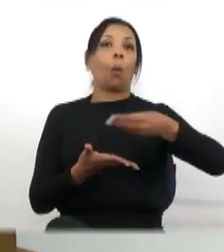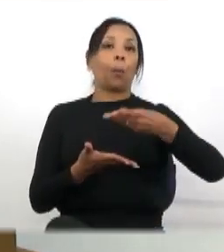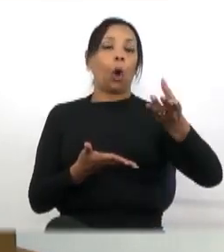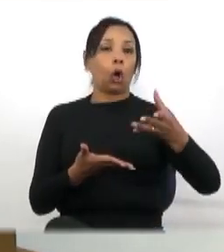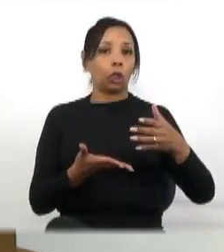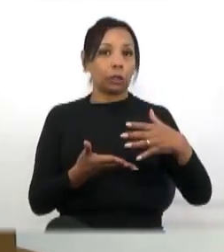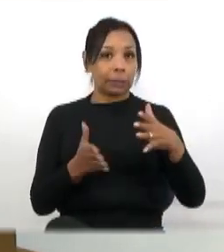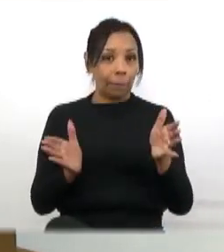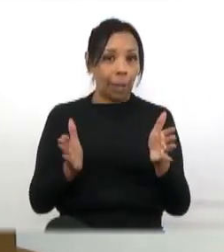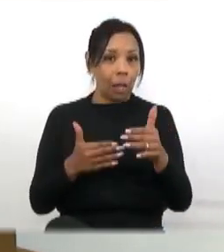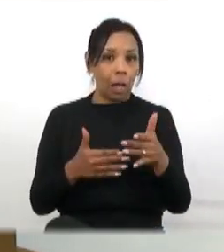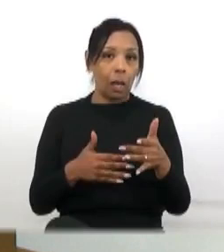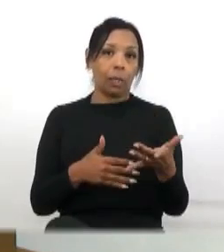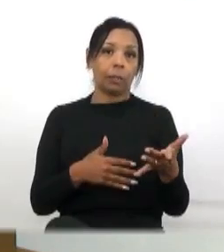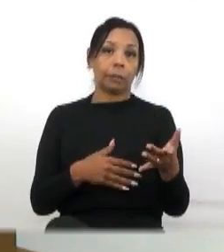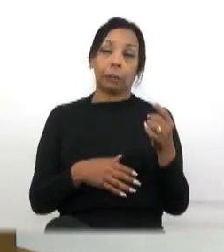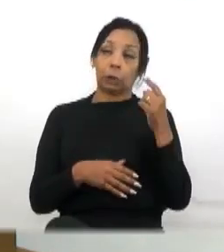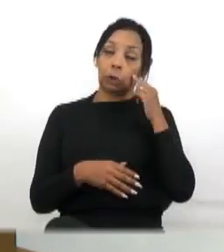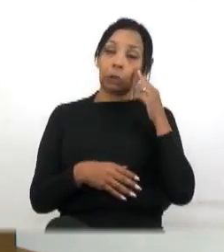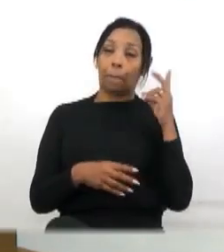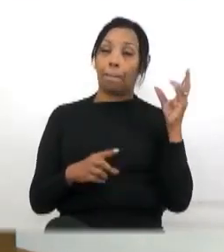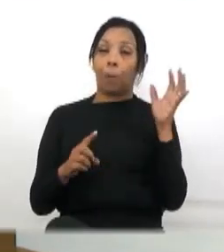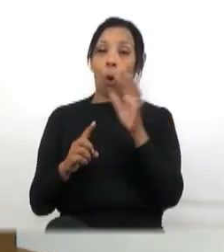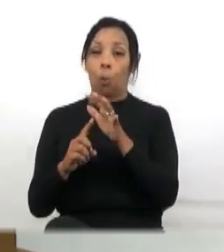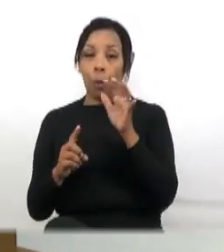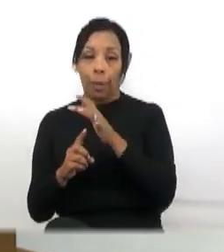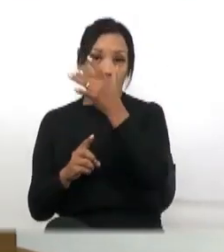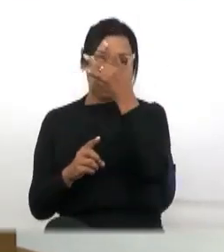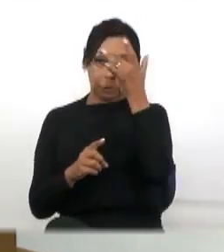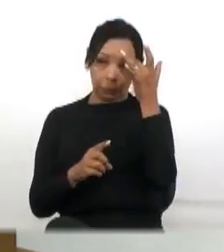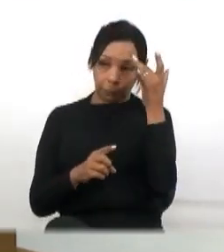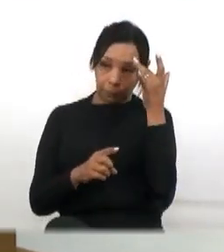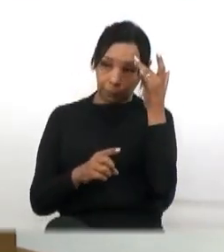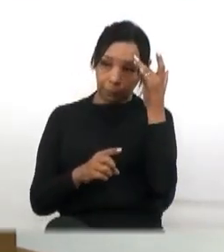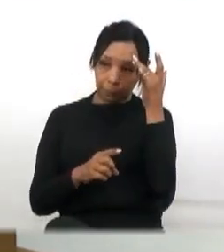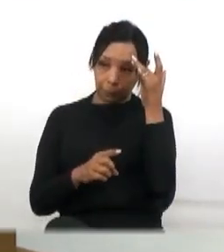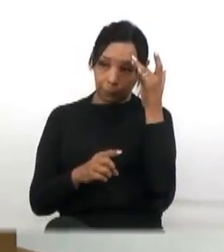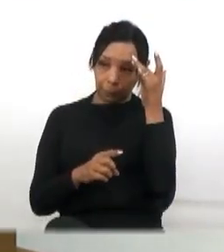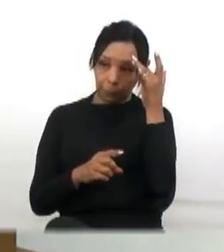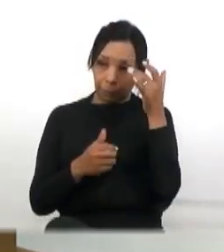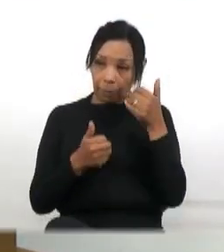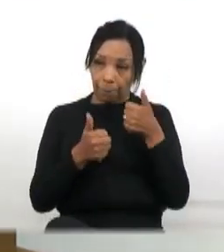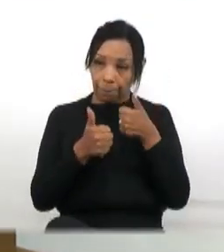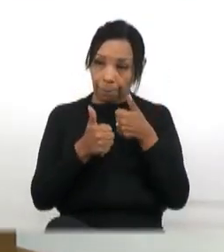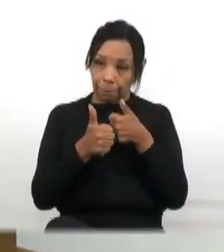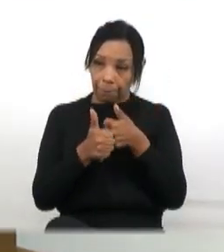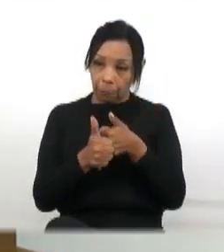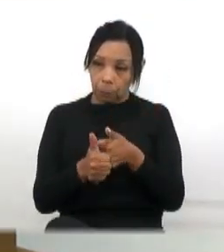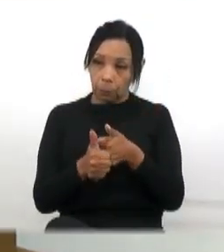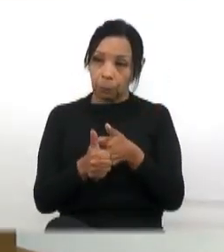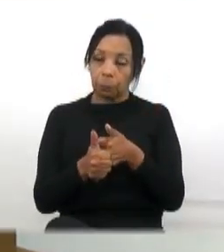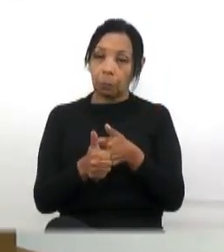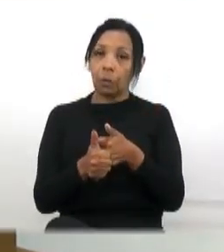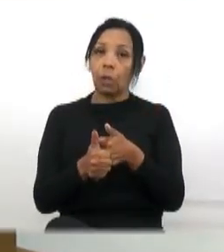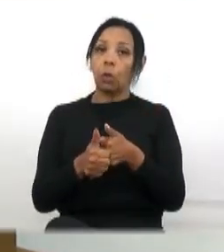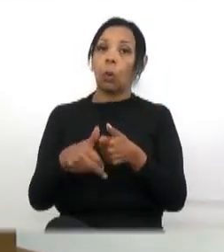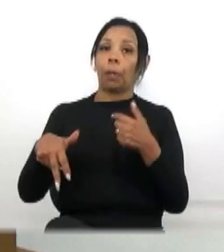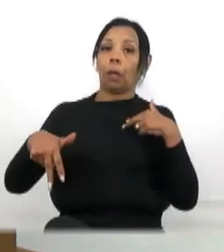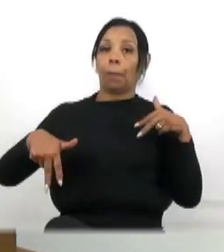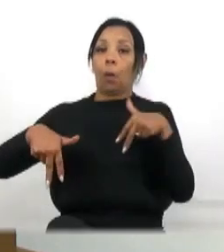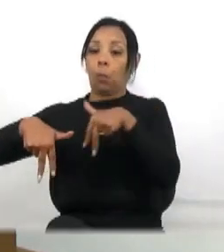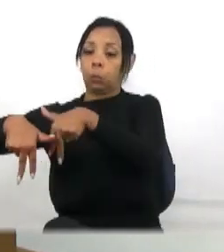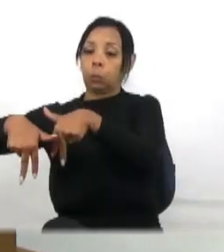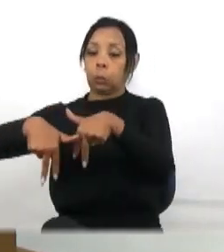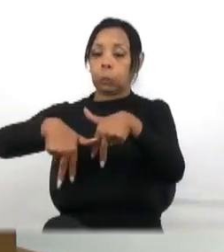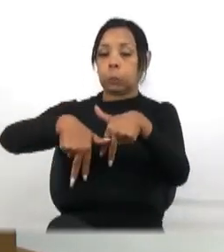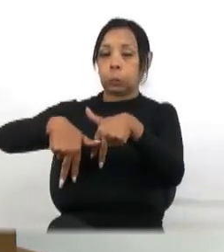bate nas pessoas lá, que estão assistindo lá, que estão próximos, capaz até de machucar, não